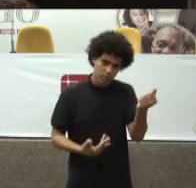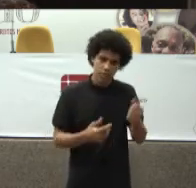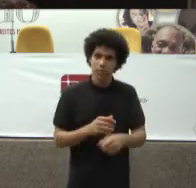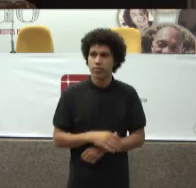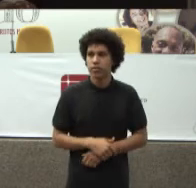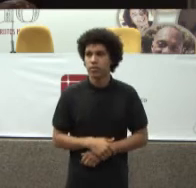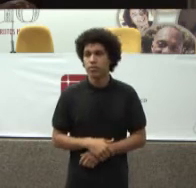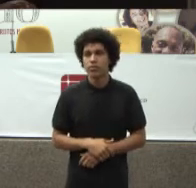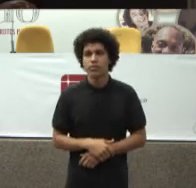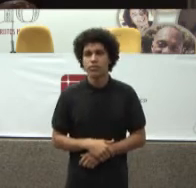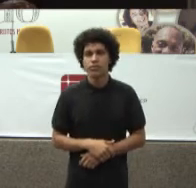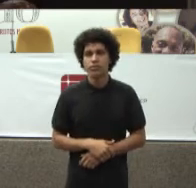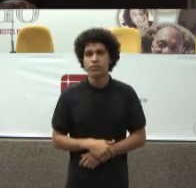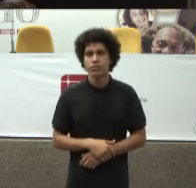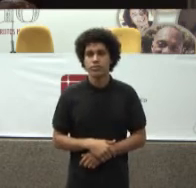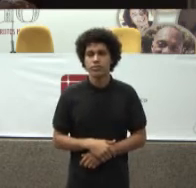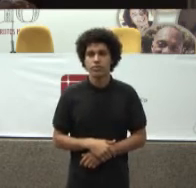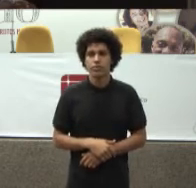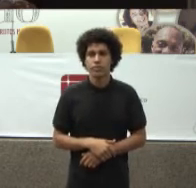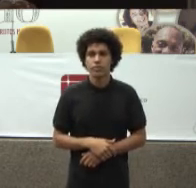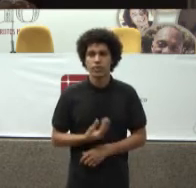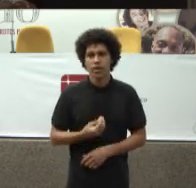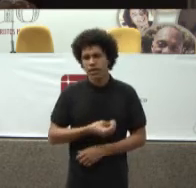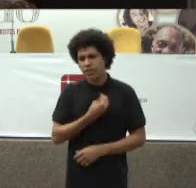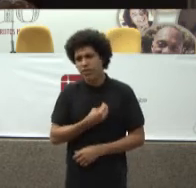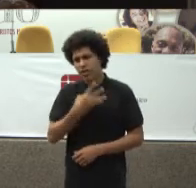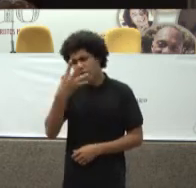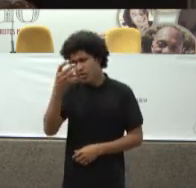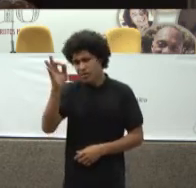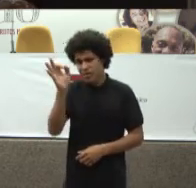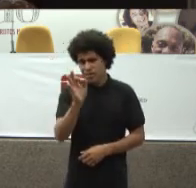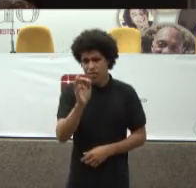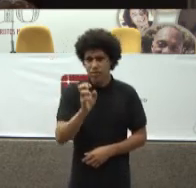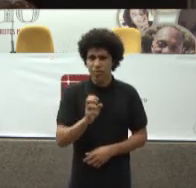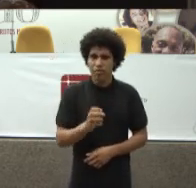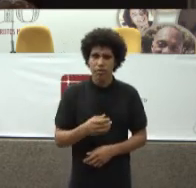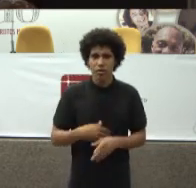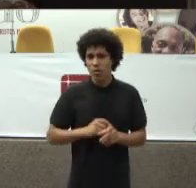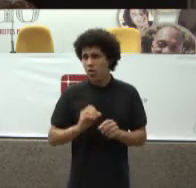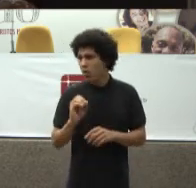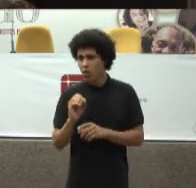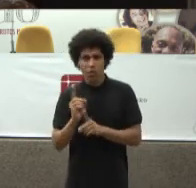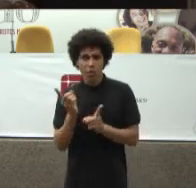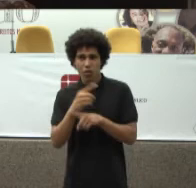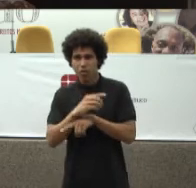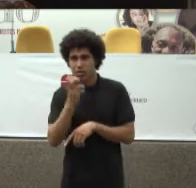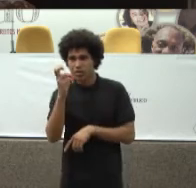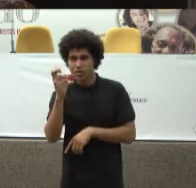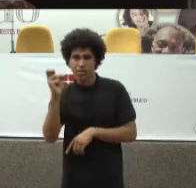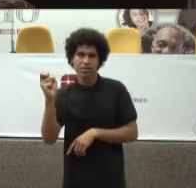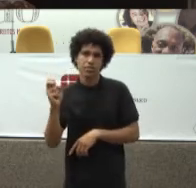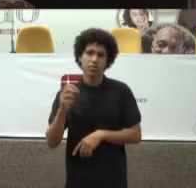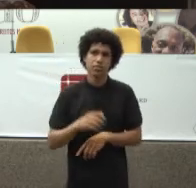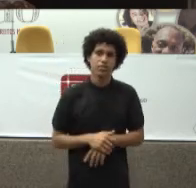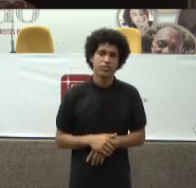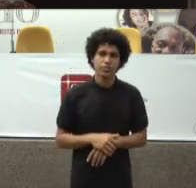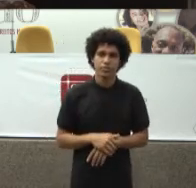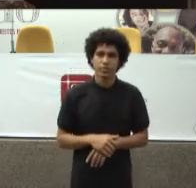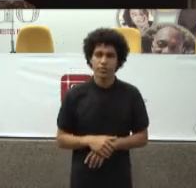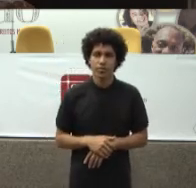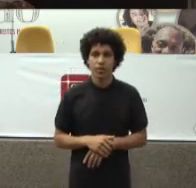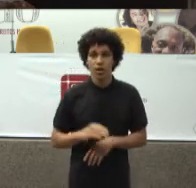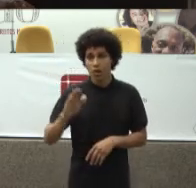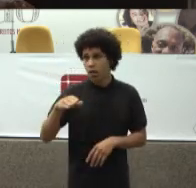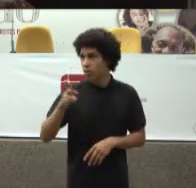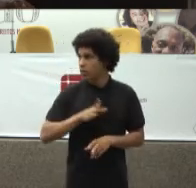Na média Complexidade Fica 45% Contra 55% Quando vai Para